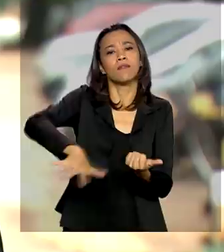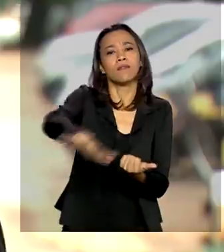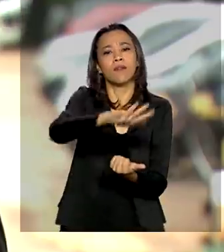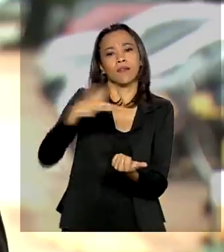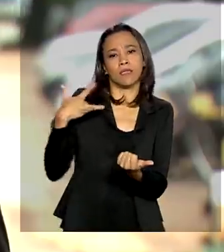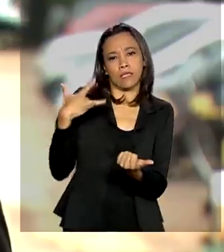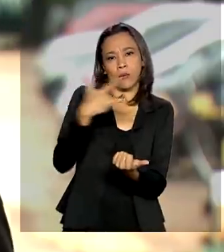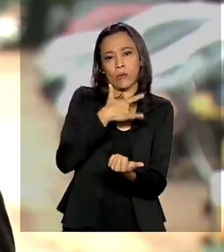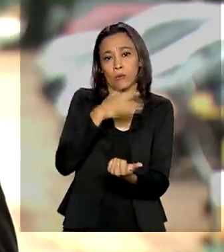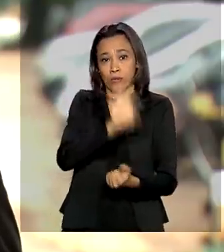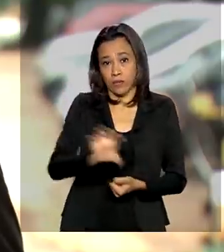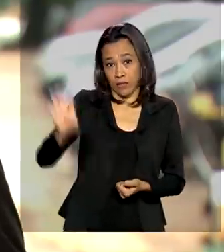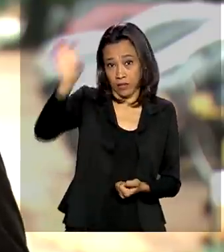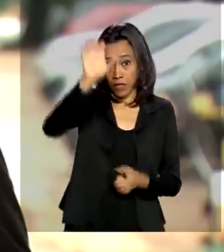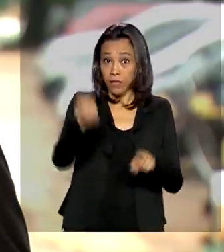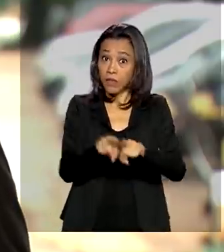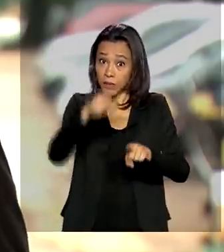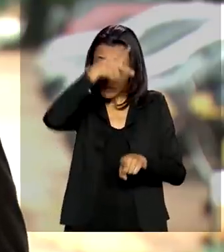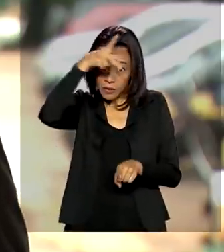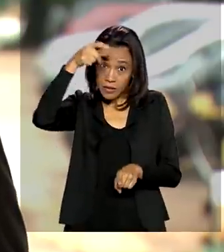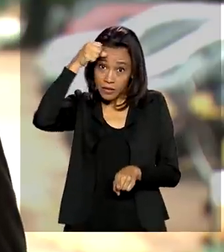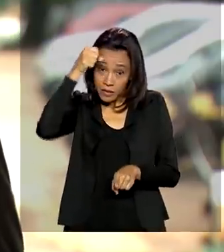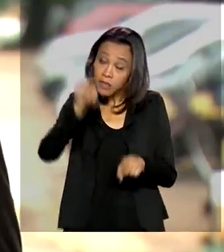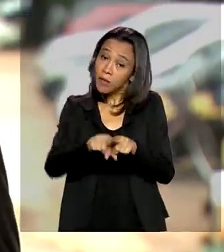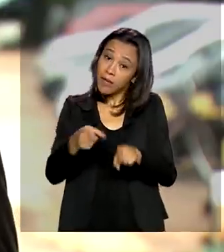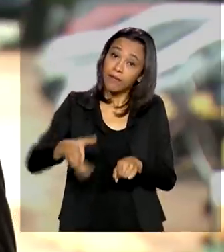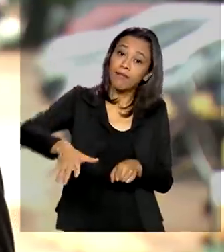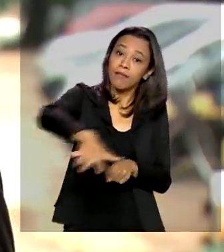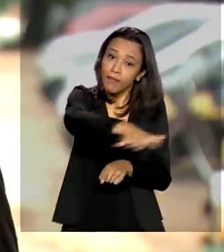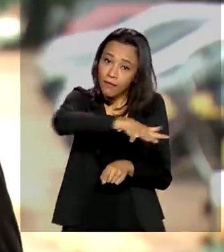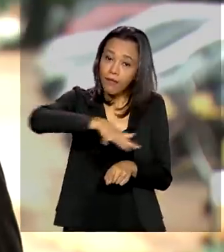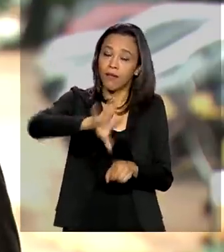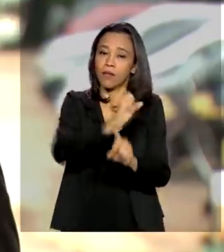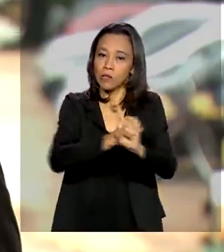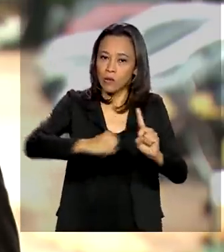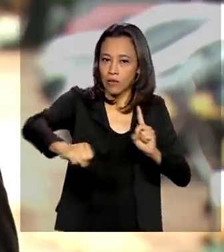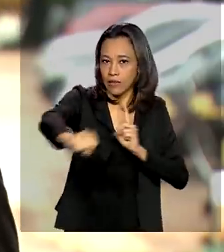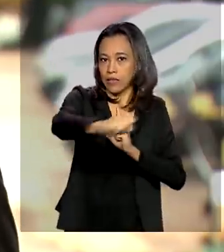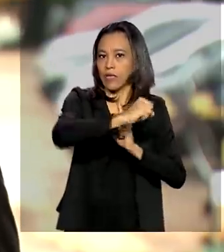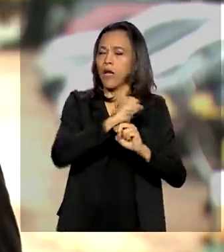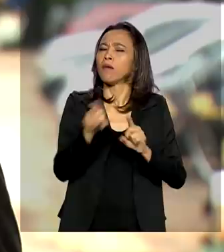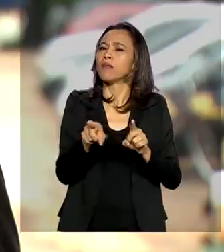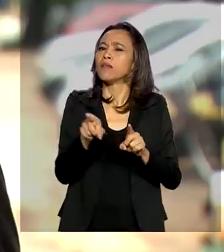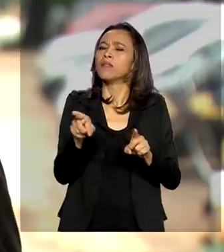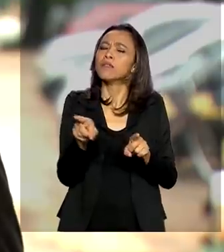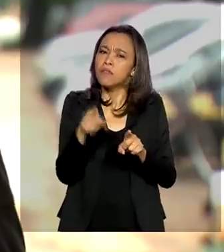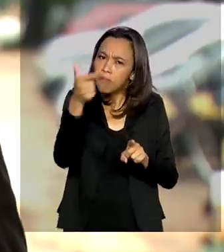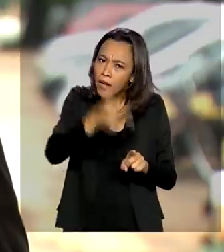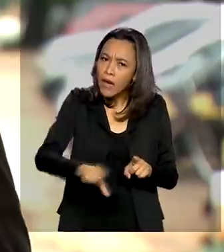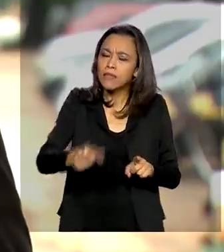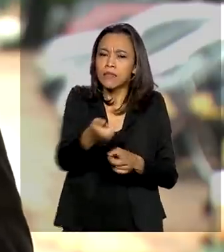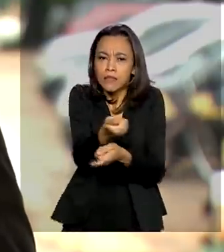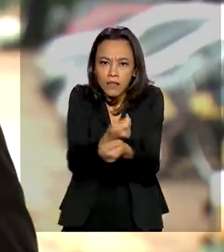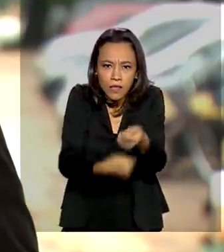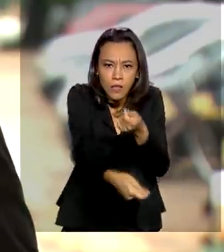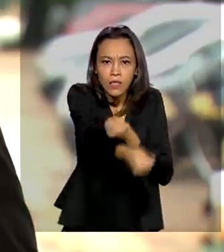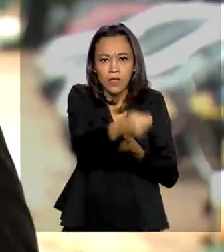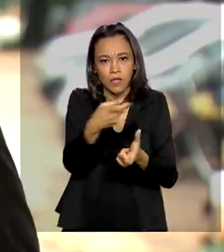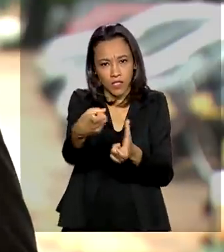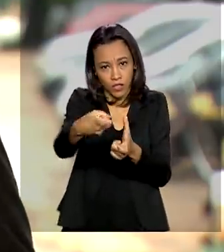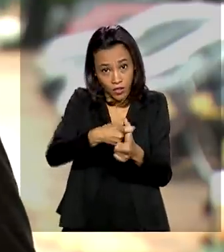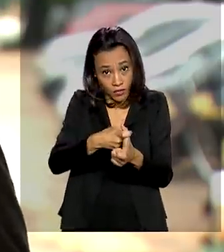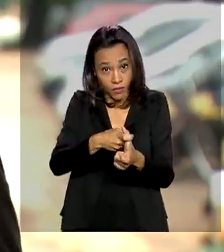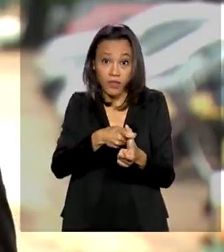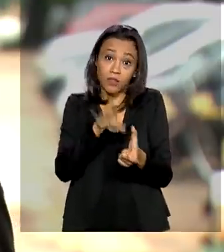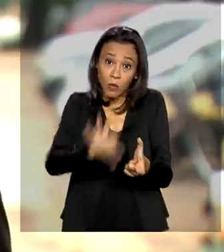municípios, gastos com assistência social, abatimento e renegociação da dívida de estados e municípios com a